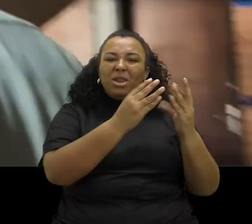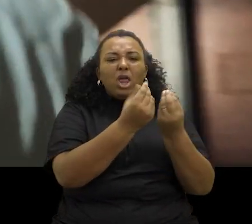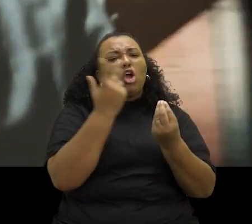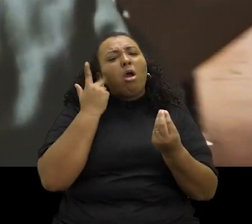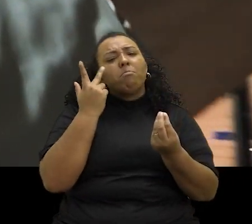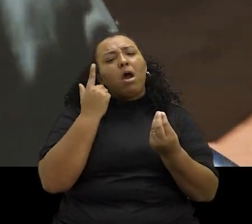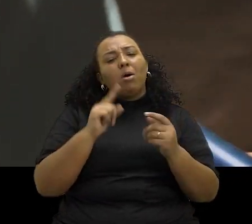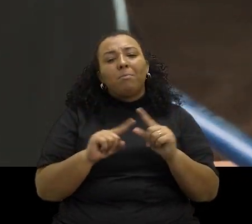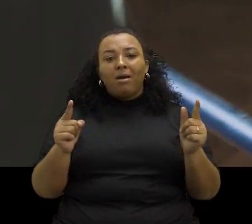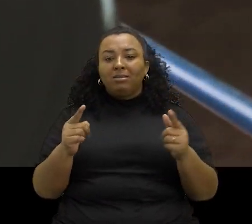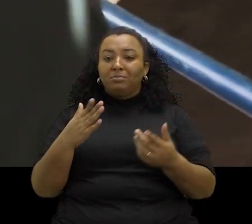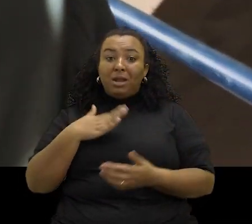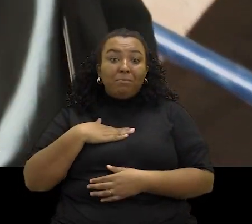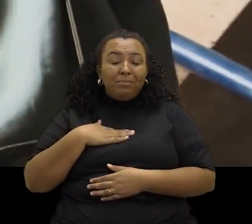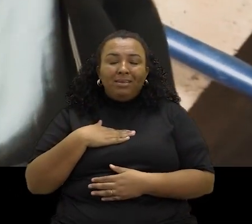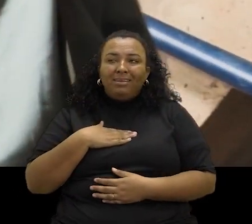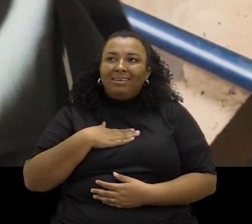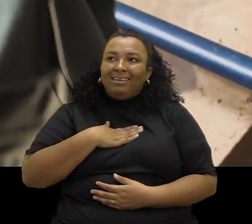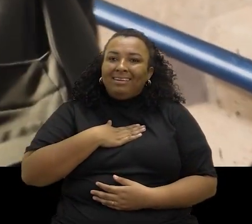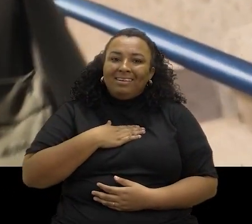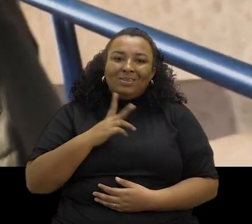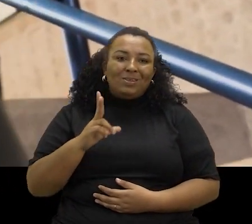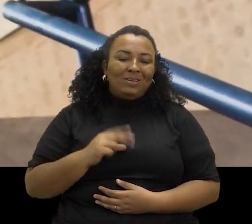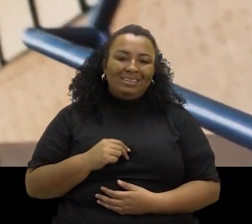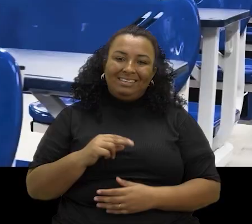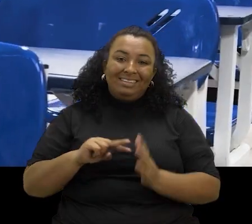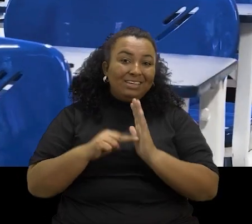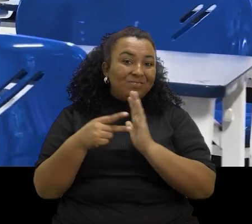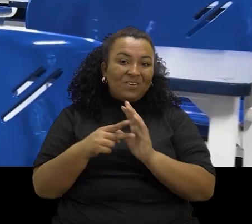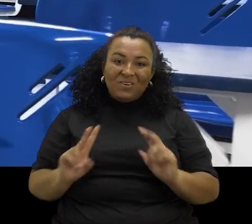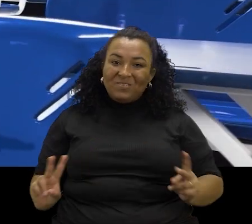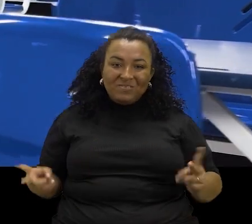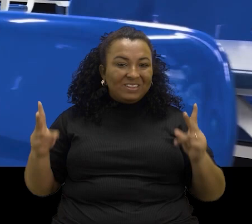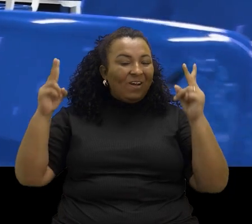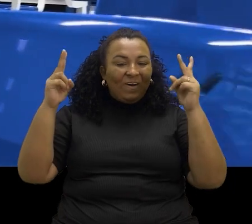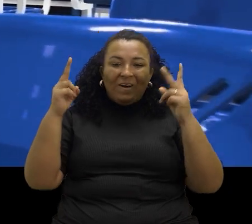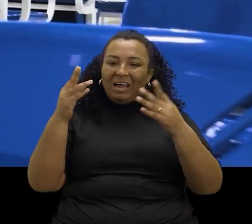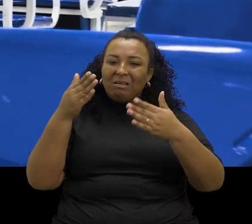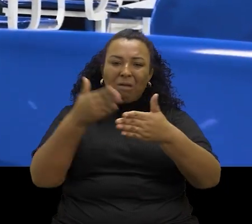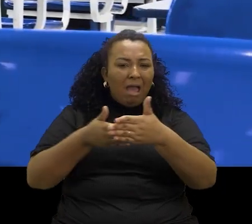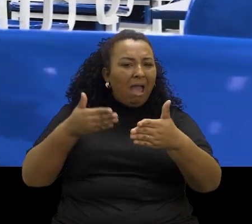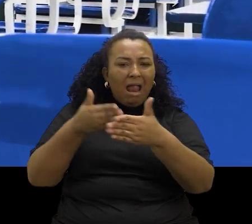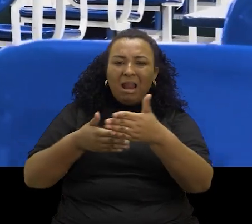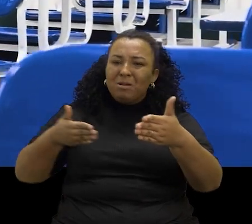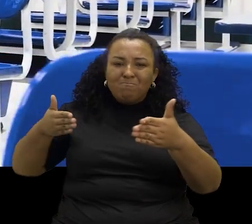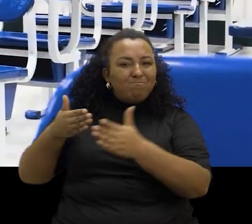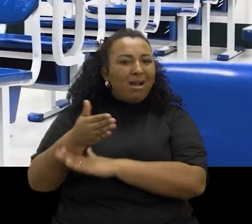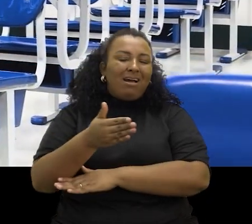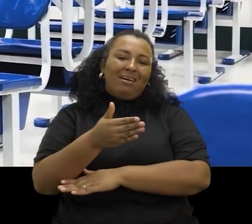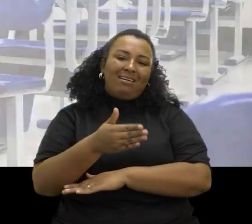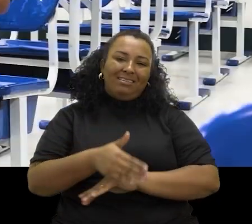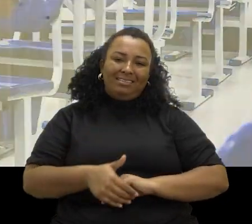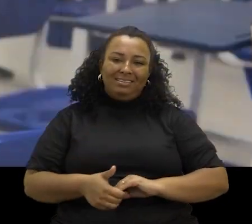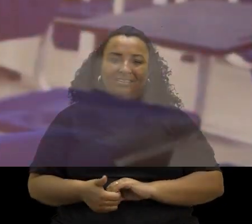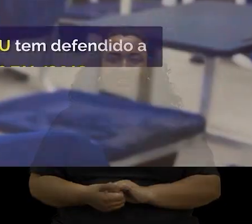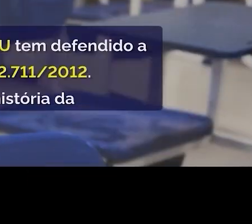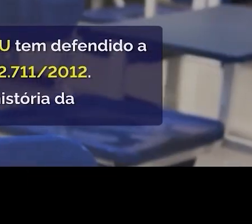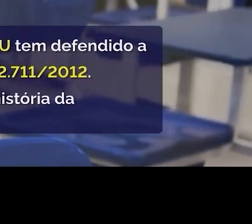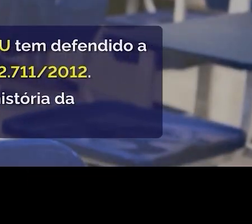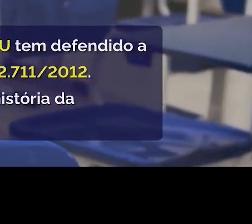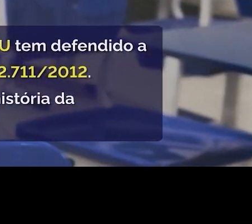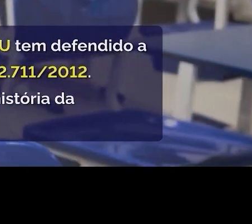famílias é algo comum, mas uma pessoa que entra na universidade pública, mas para mim foi um símbolo de vitória, de quebra de barreiras.